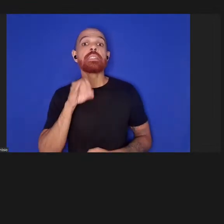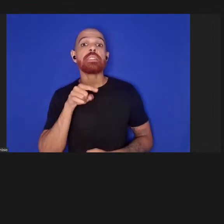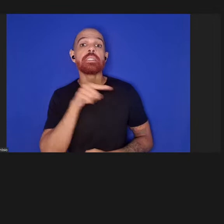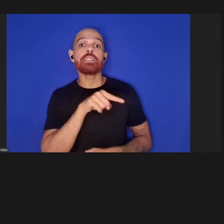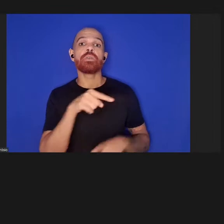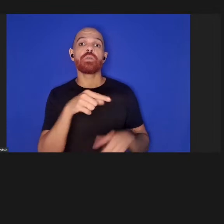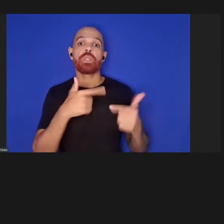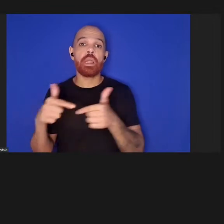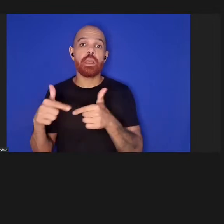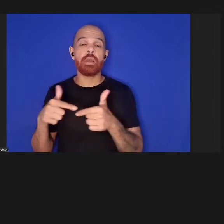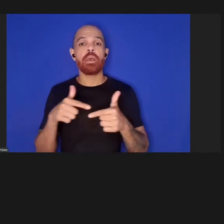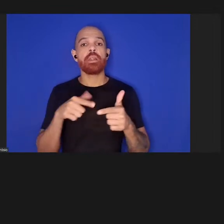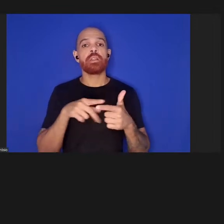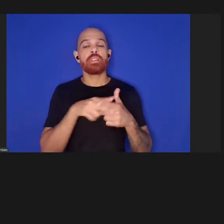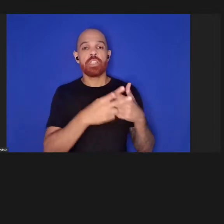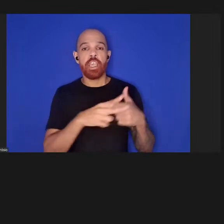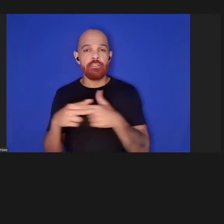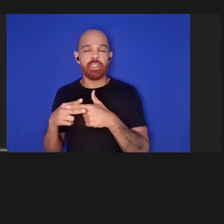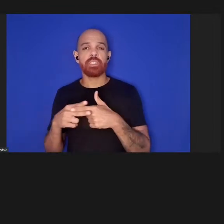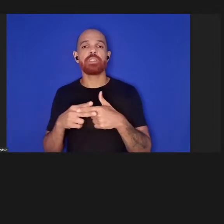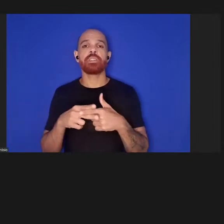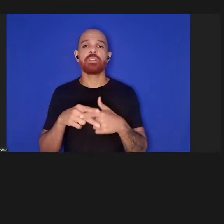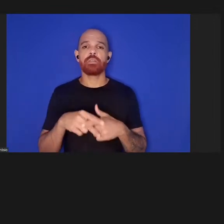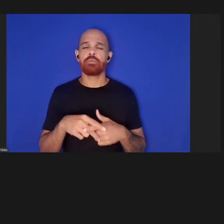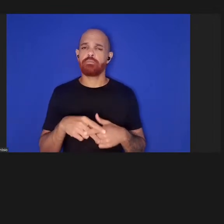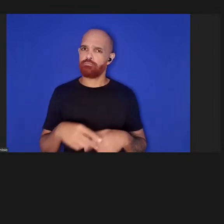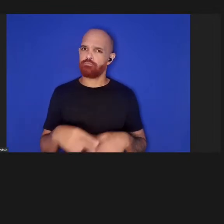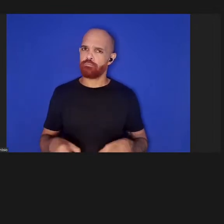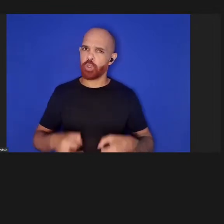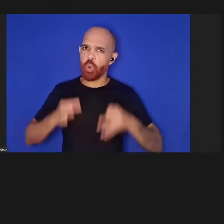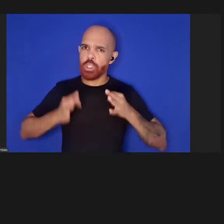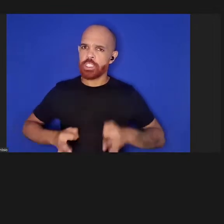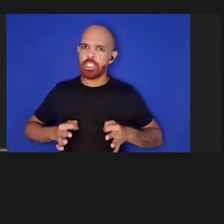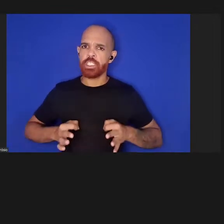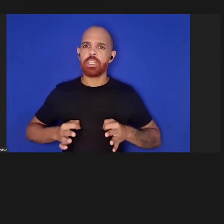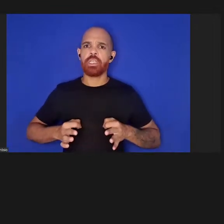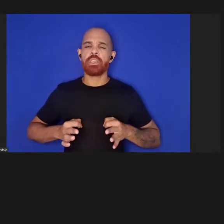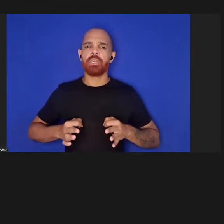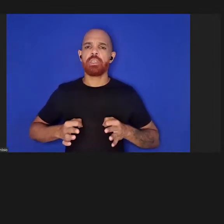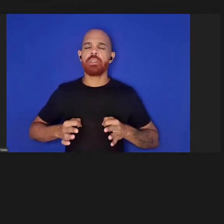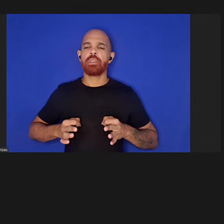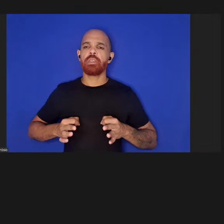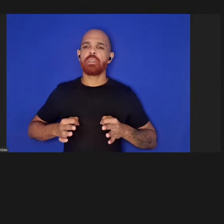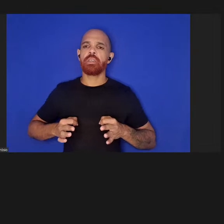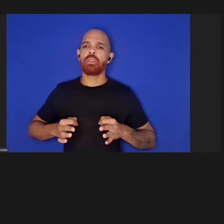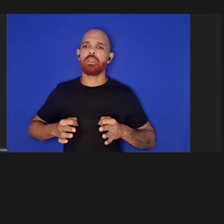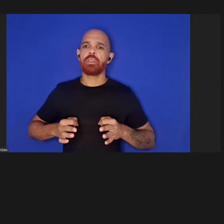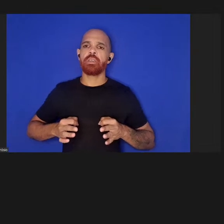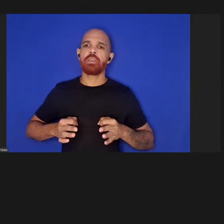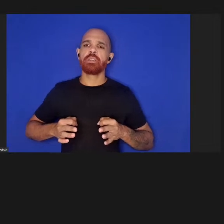trabalho de revisão for suficientemente consistente ele é